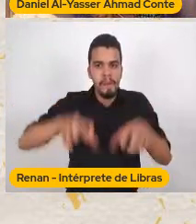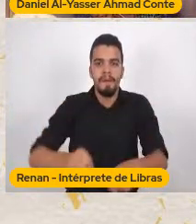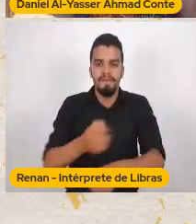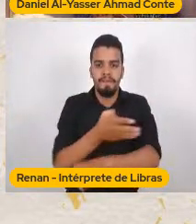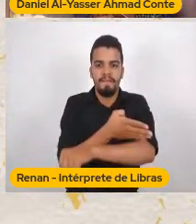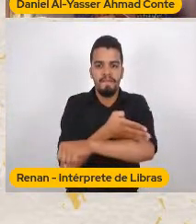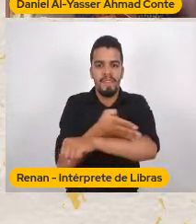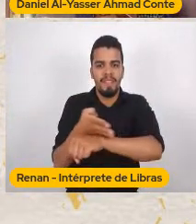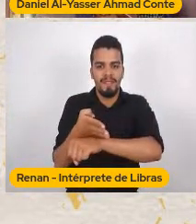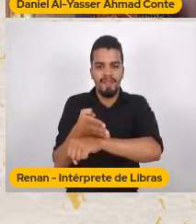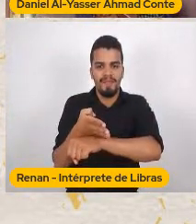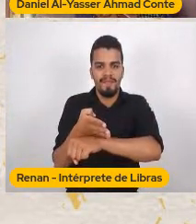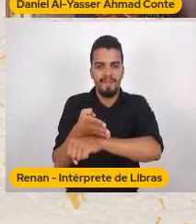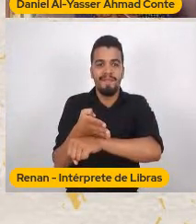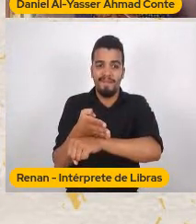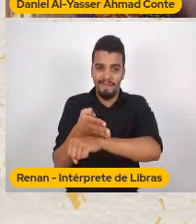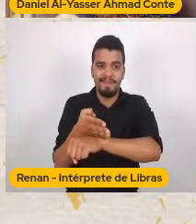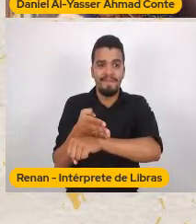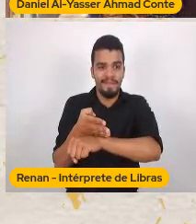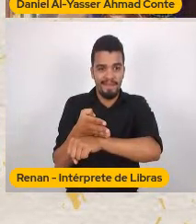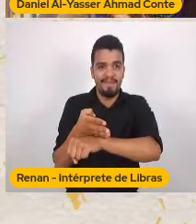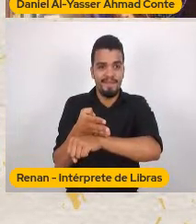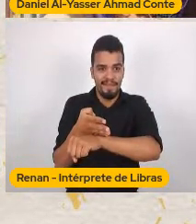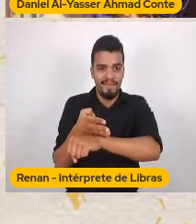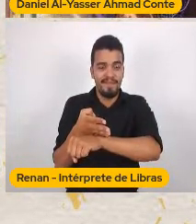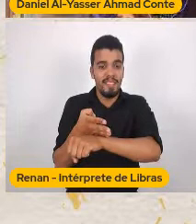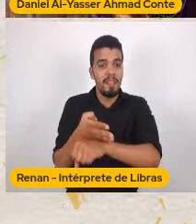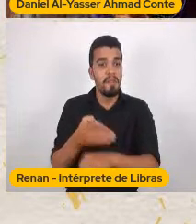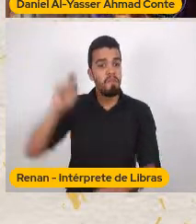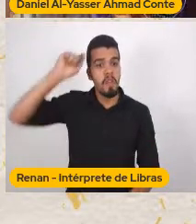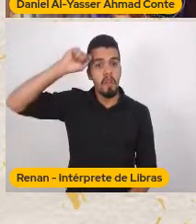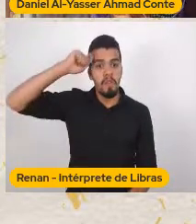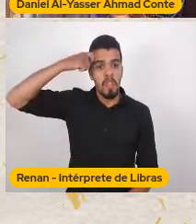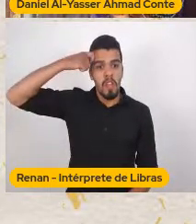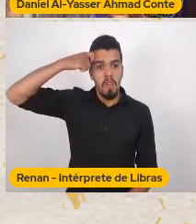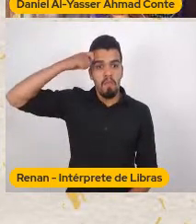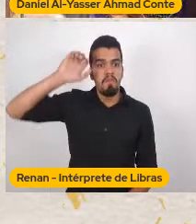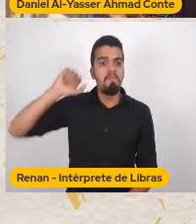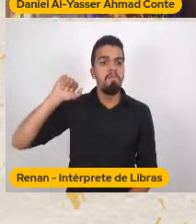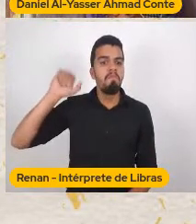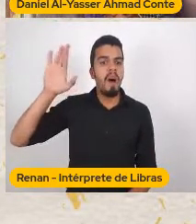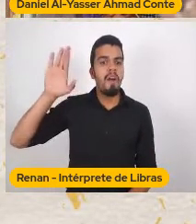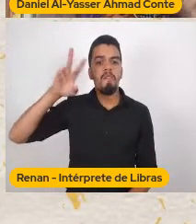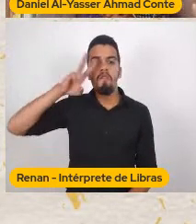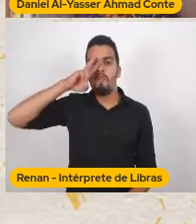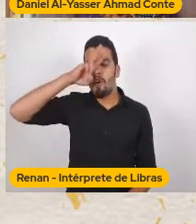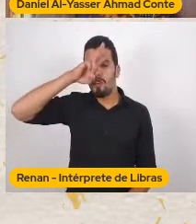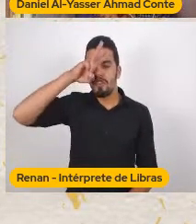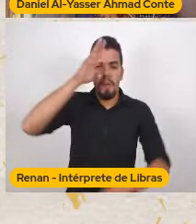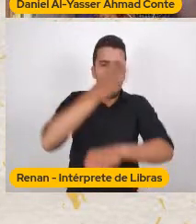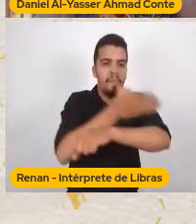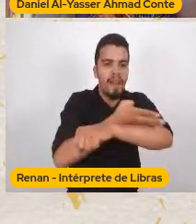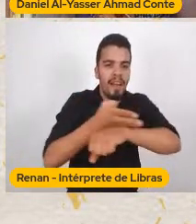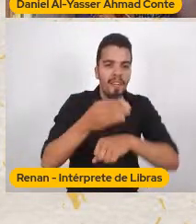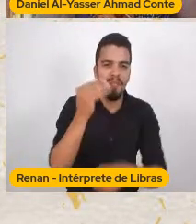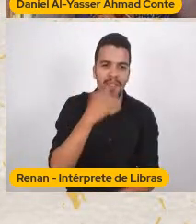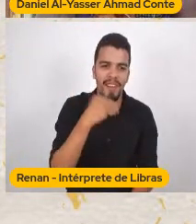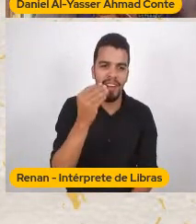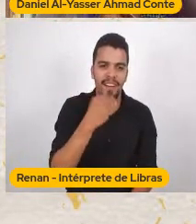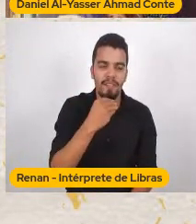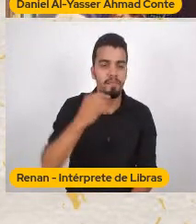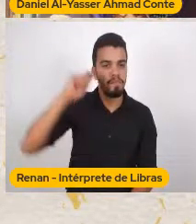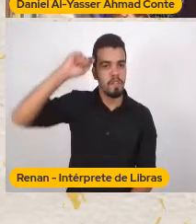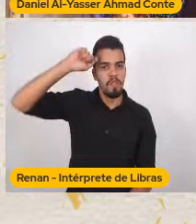É o negro Que aparece como forte E o branco Aparece como frágil É o negro Que aparece como